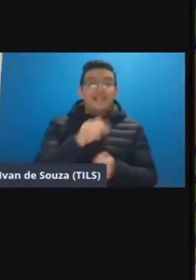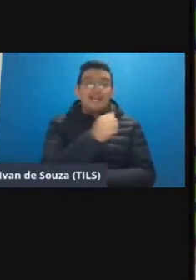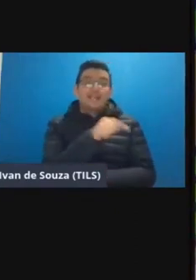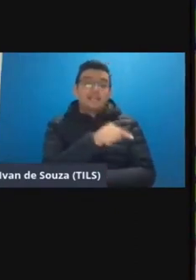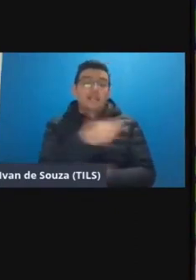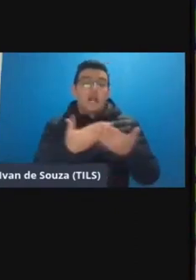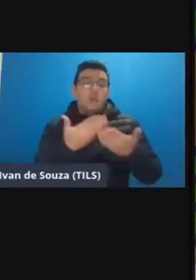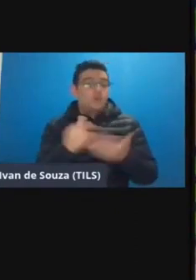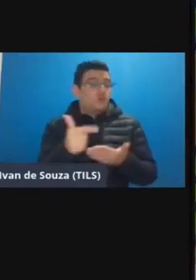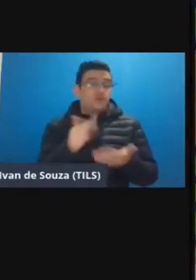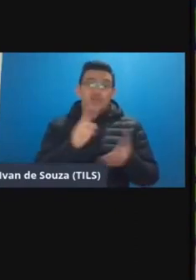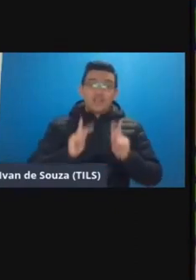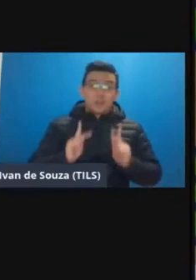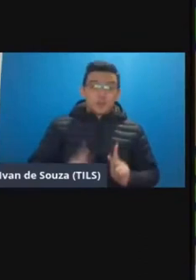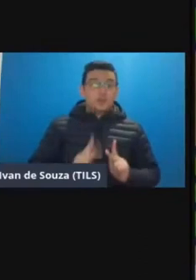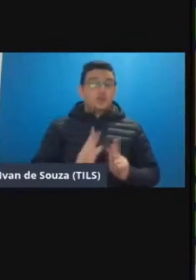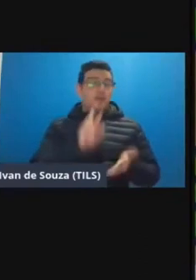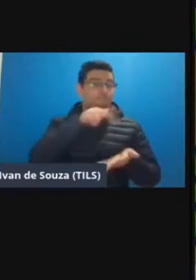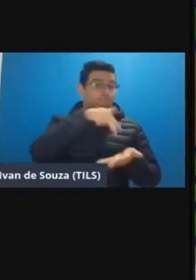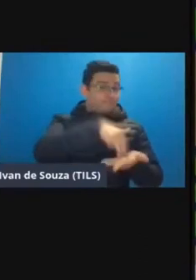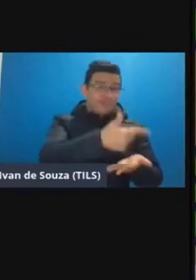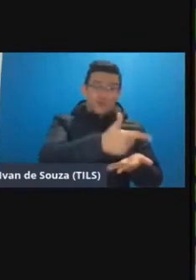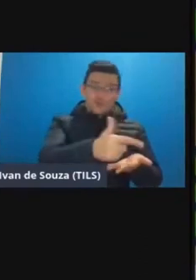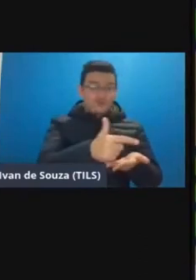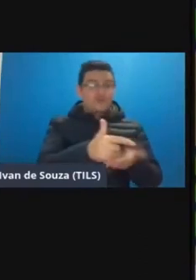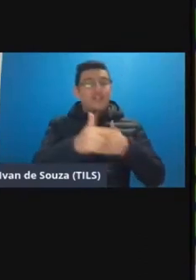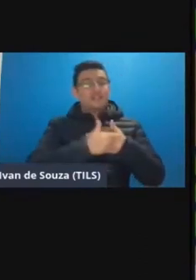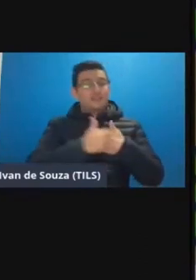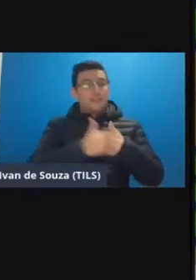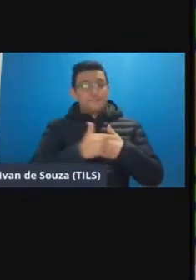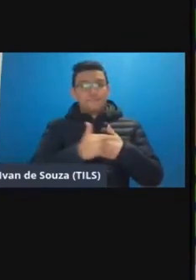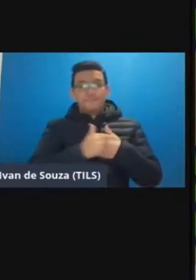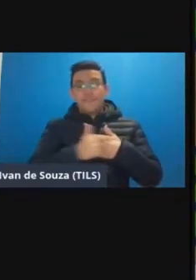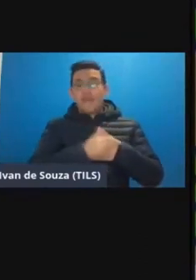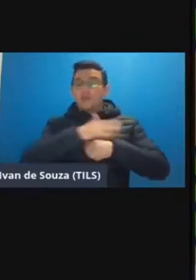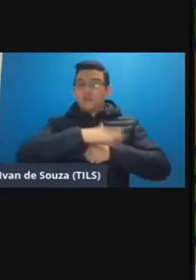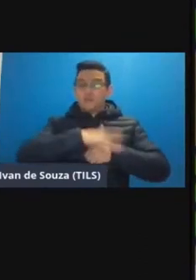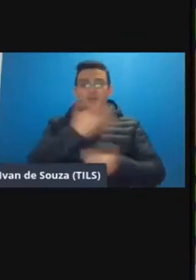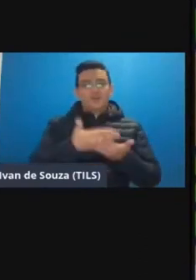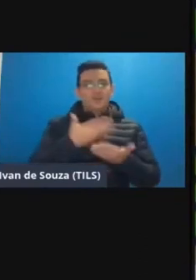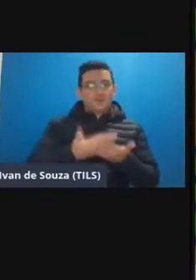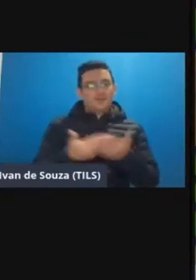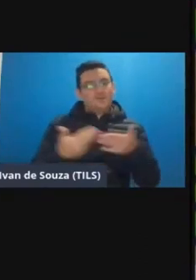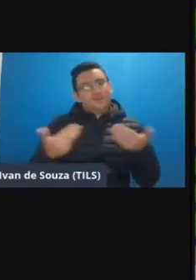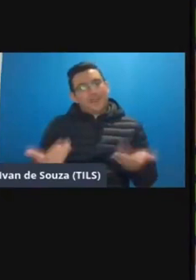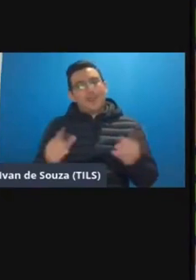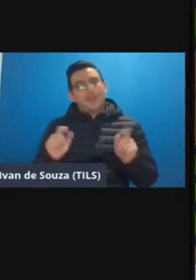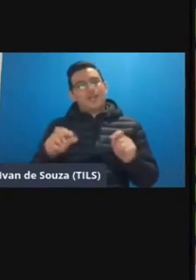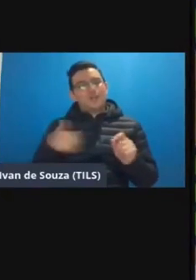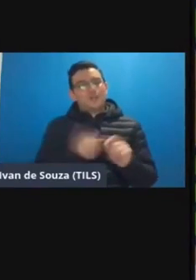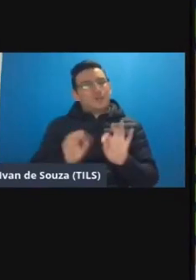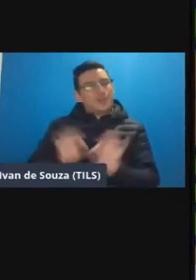tomar essa posição esse protagonista não assumir o seu momento de estudo aí todo nosso